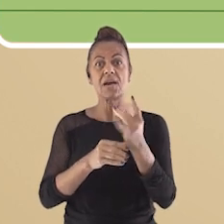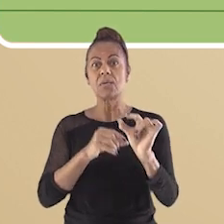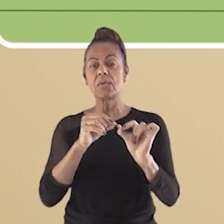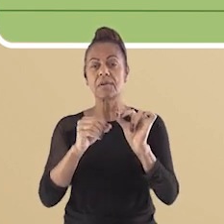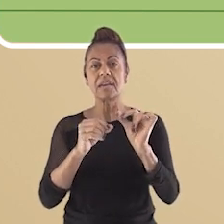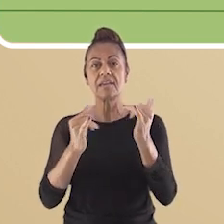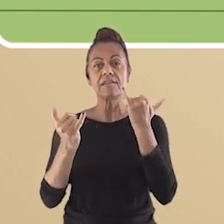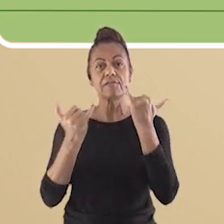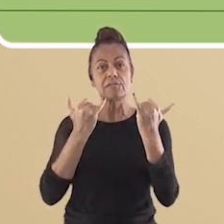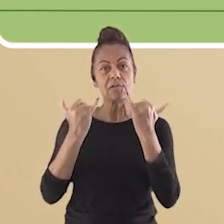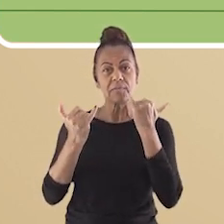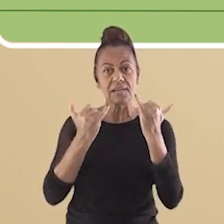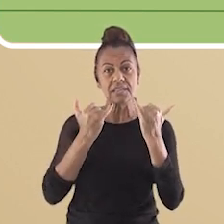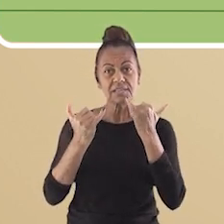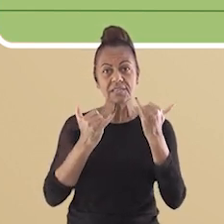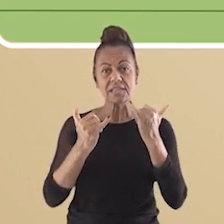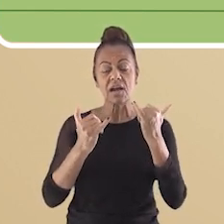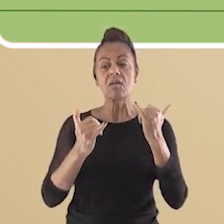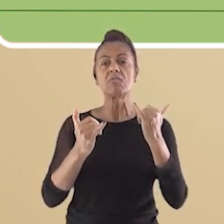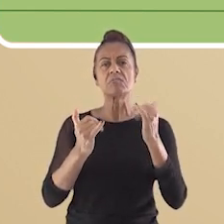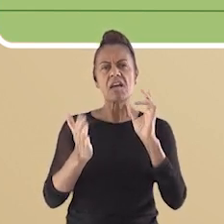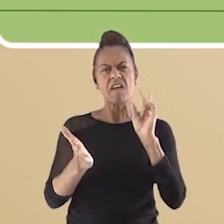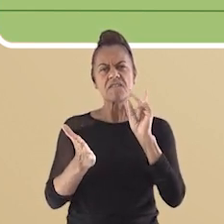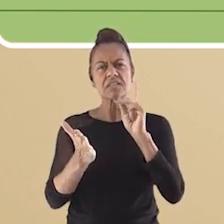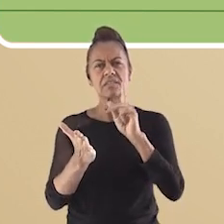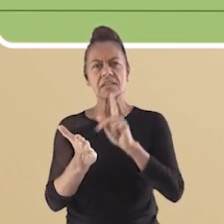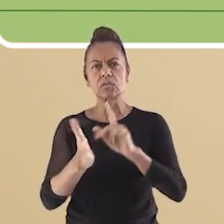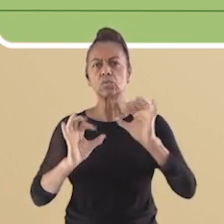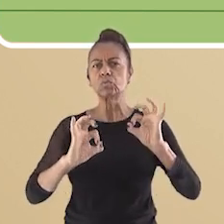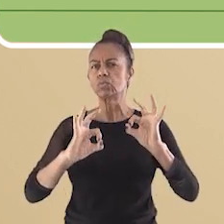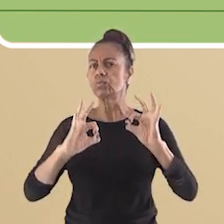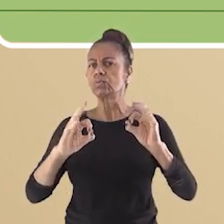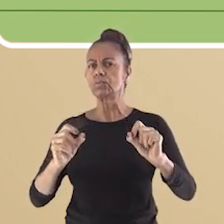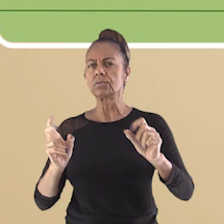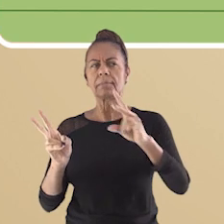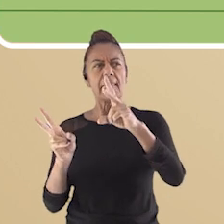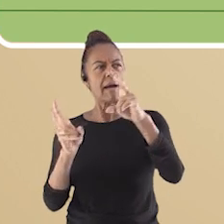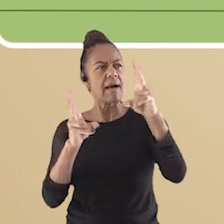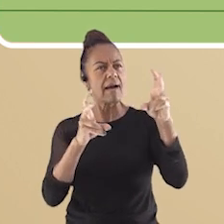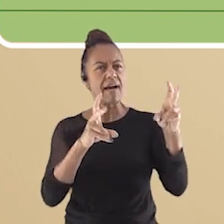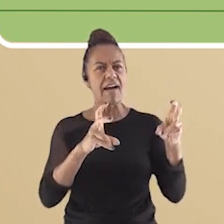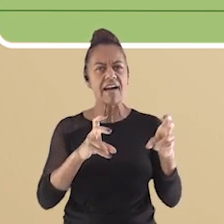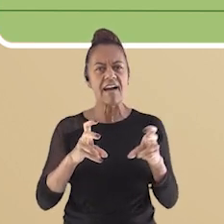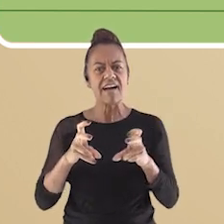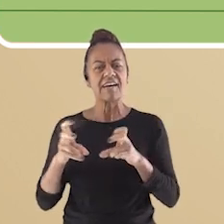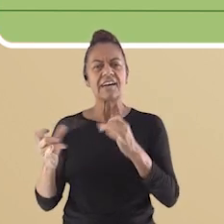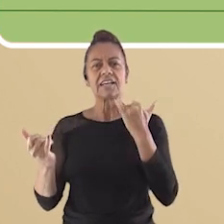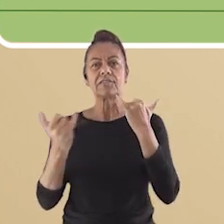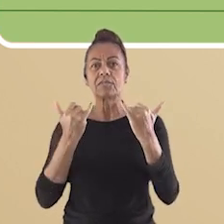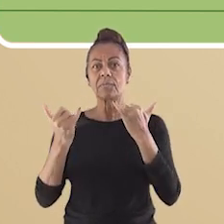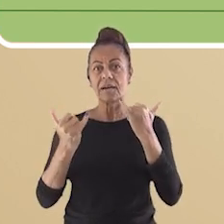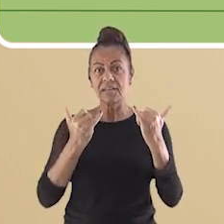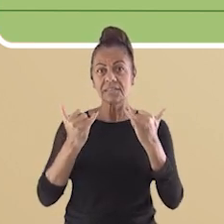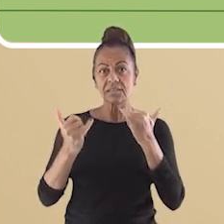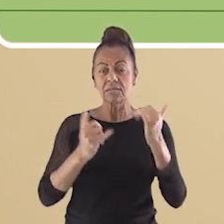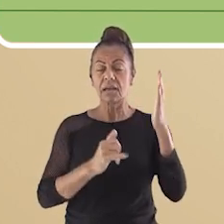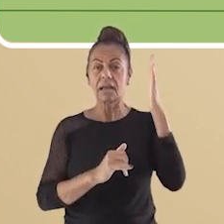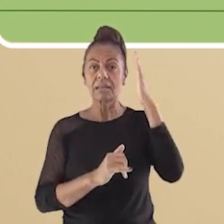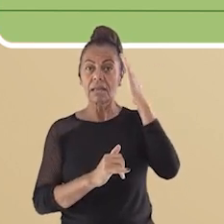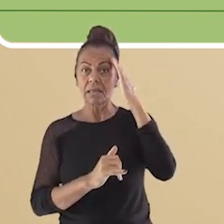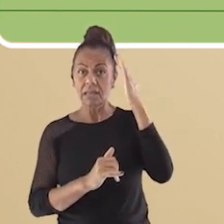informações sobre a realidade ao nosso redor, de dados e informações que pretendem ser